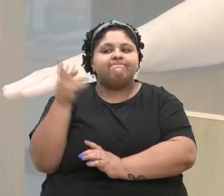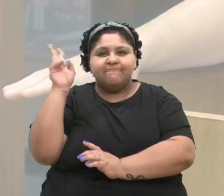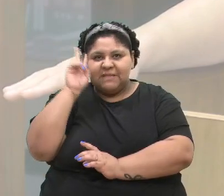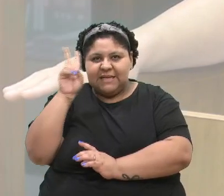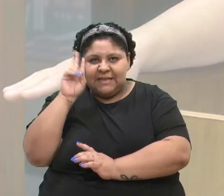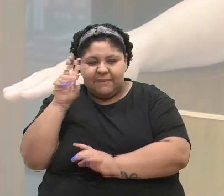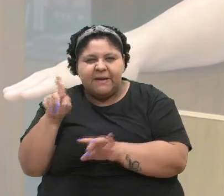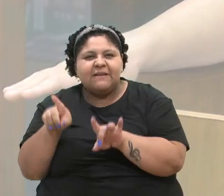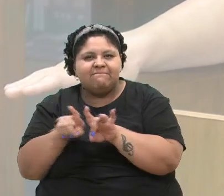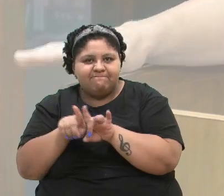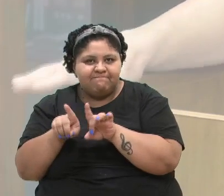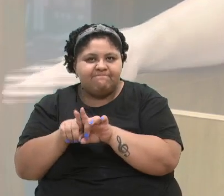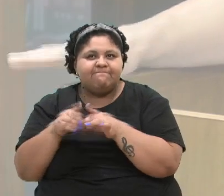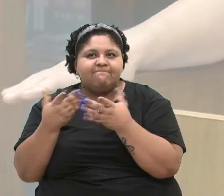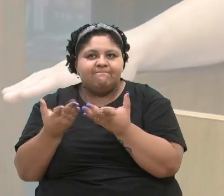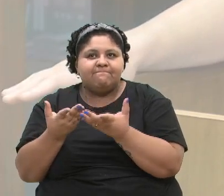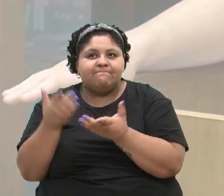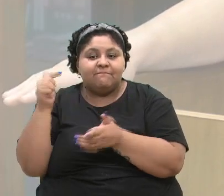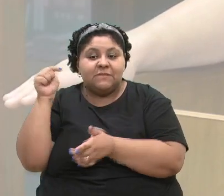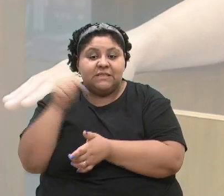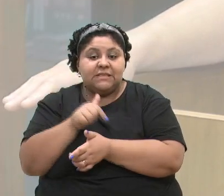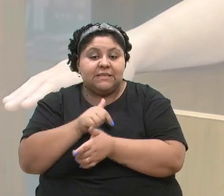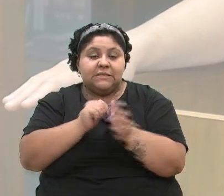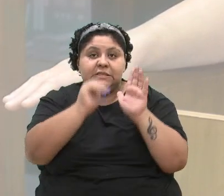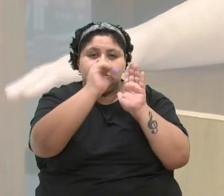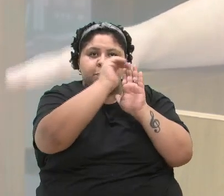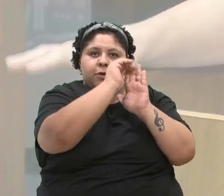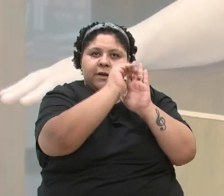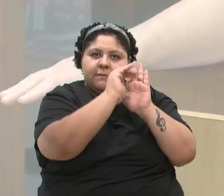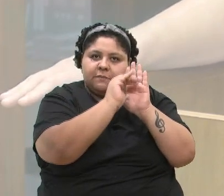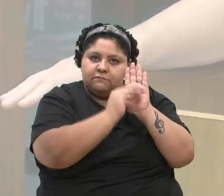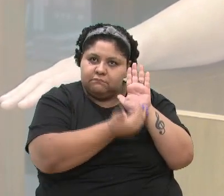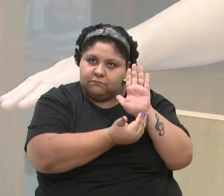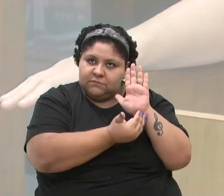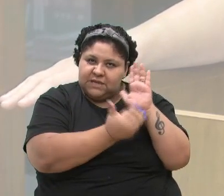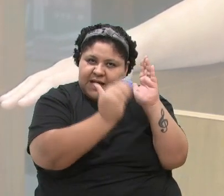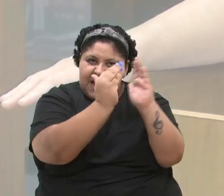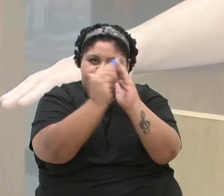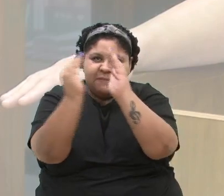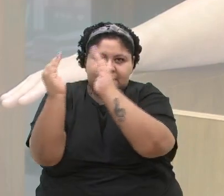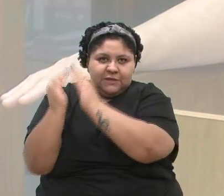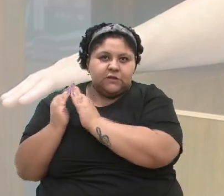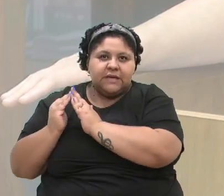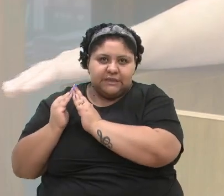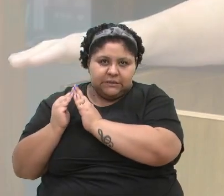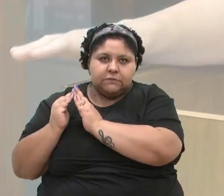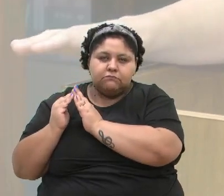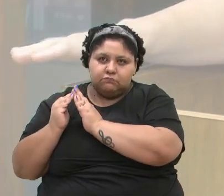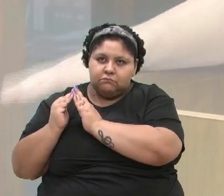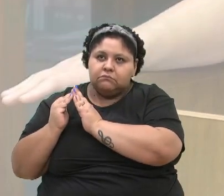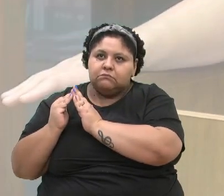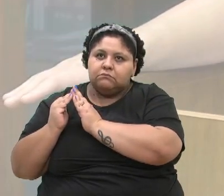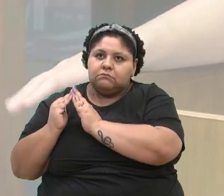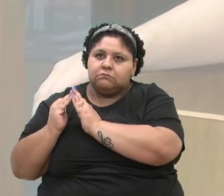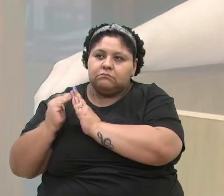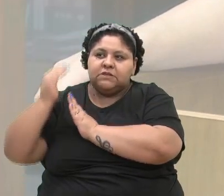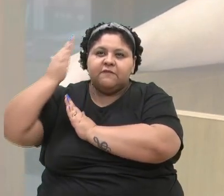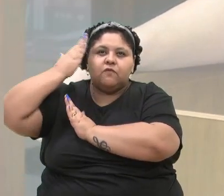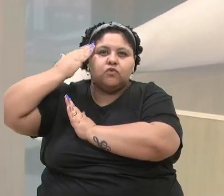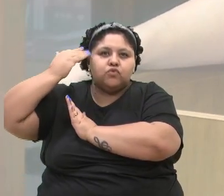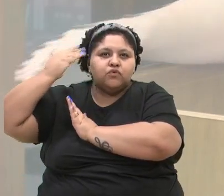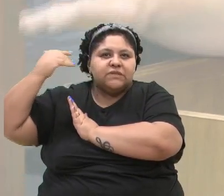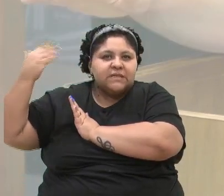vereador Zé, que esses programas habitacionais, que foram sucesso